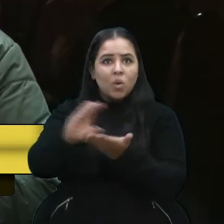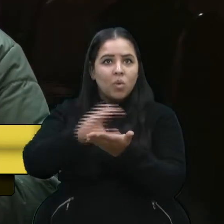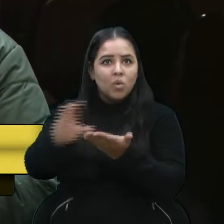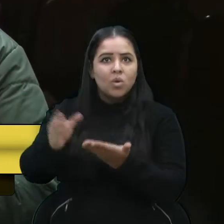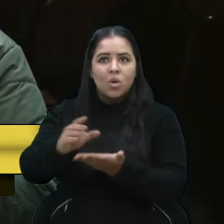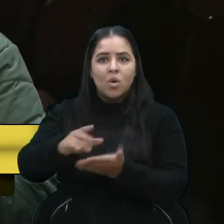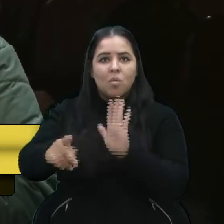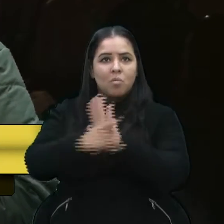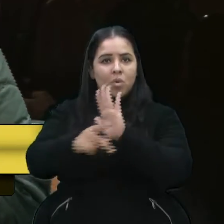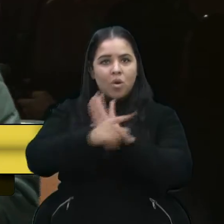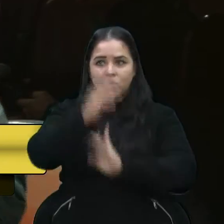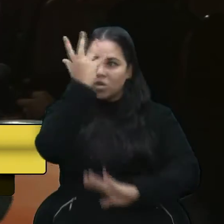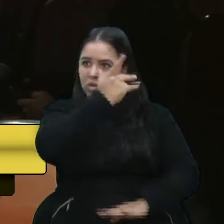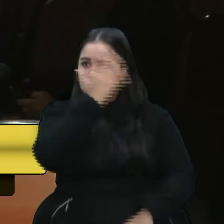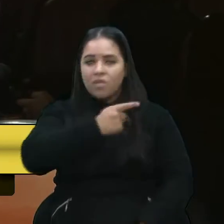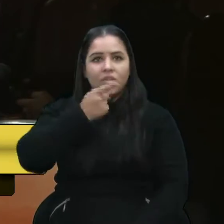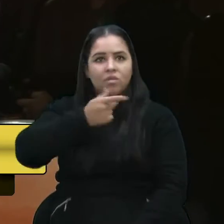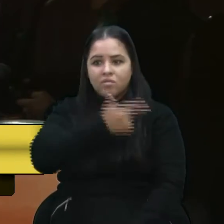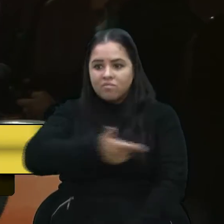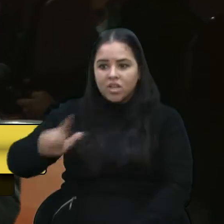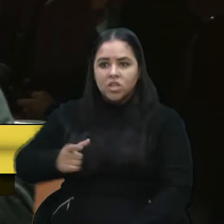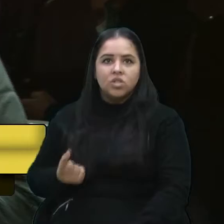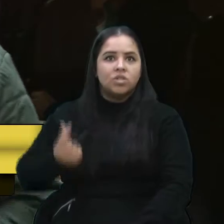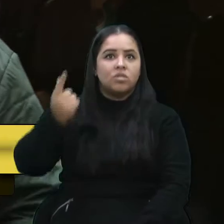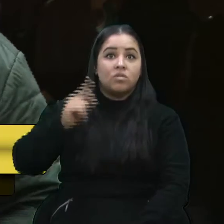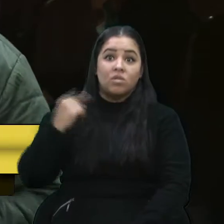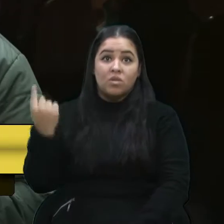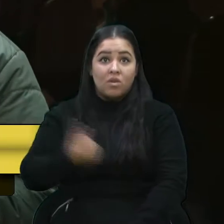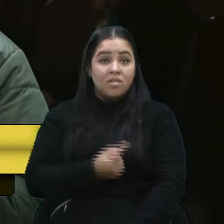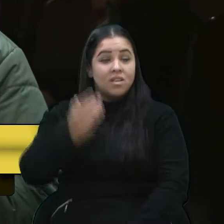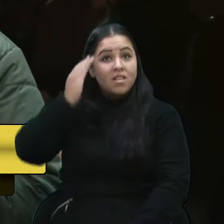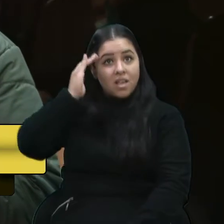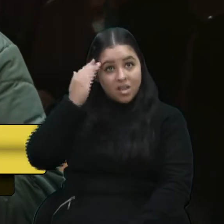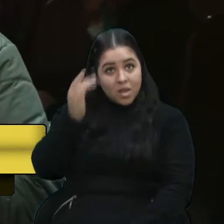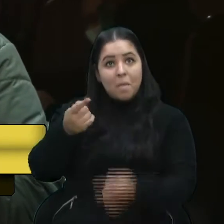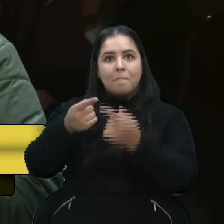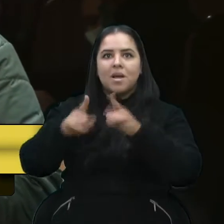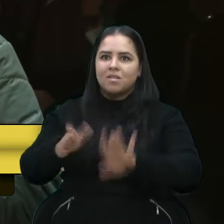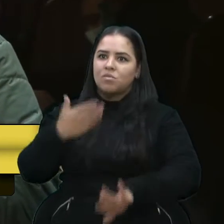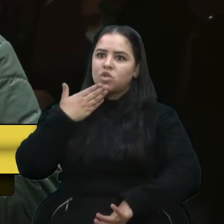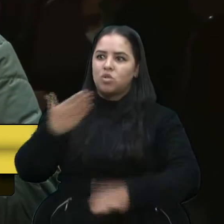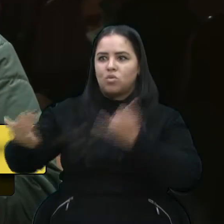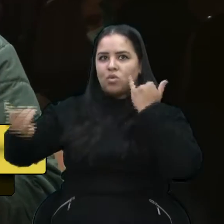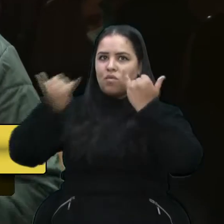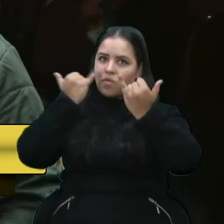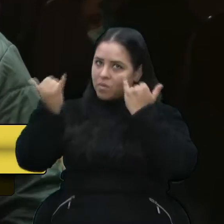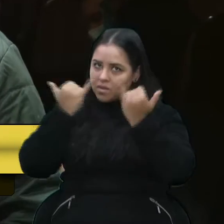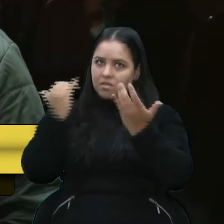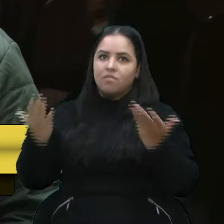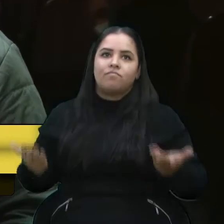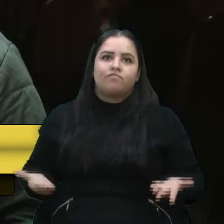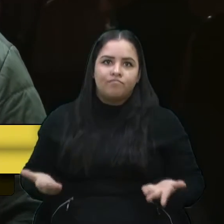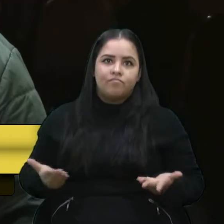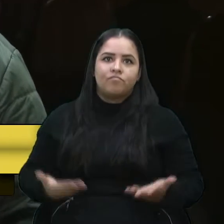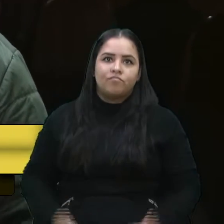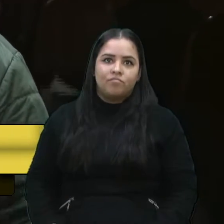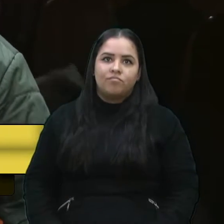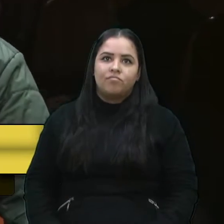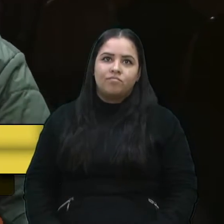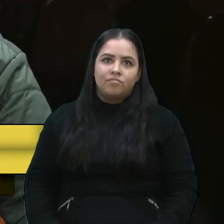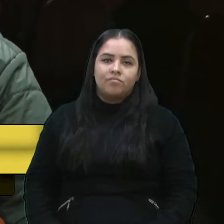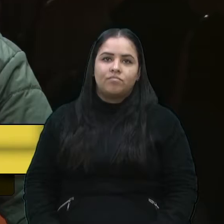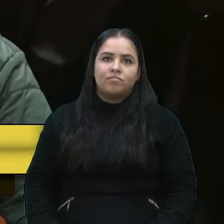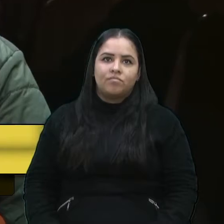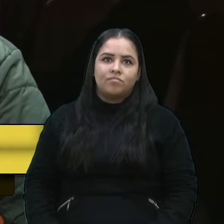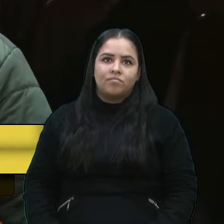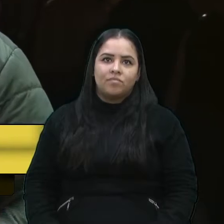prefeito Admó tem dito que não tem recurso. Então, isso a gente entende isso. Agora, pedir informação, isso é muito, é uma